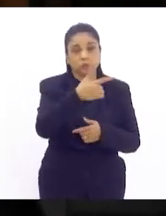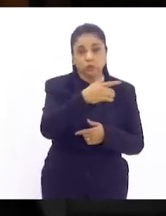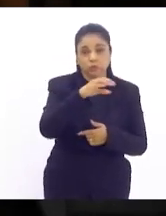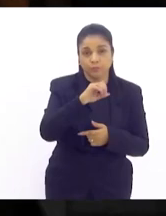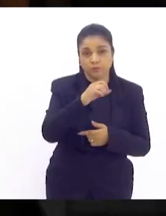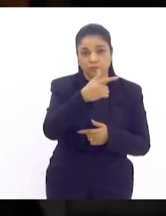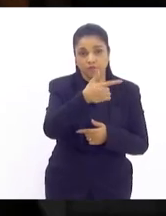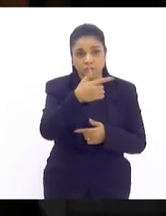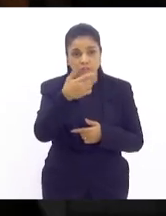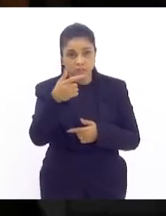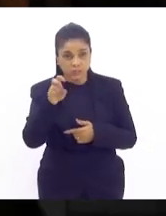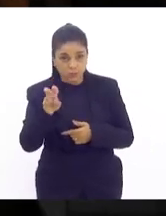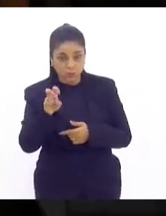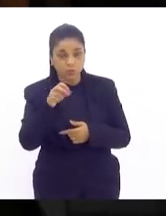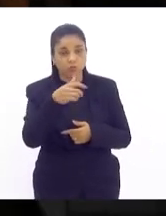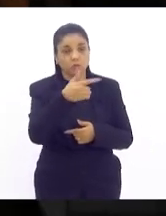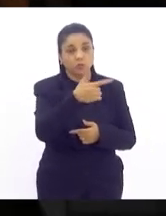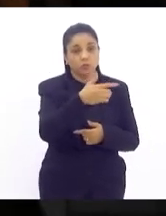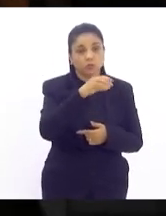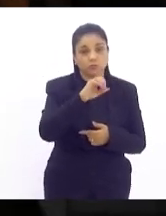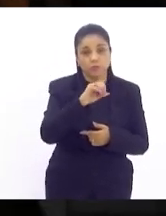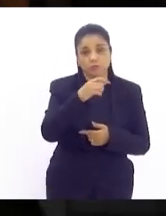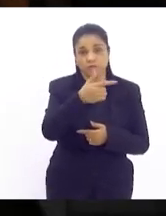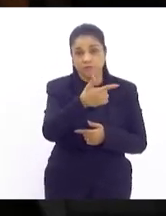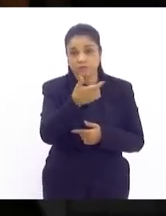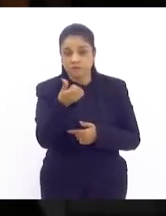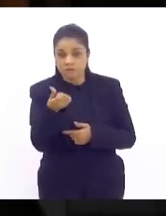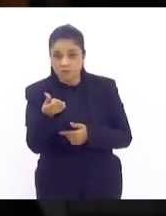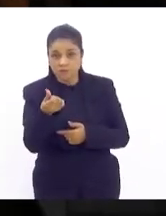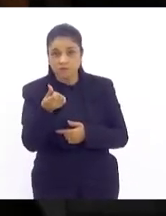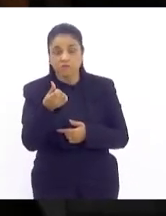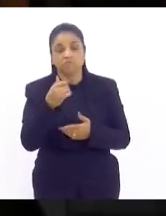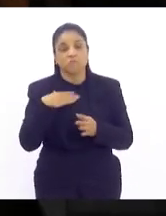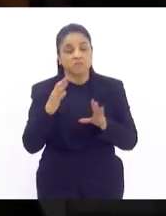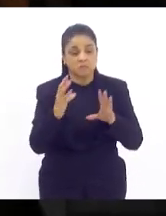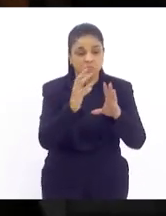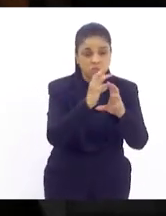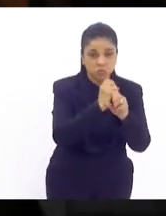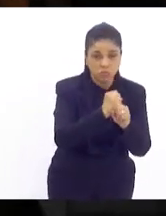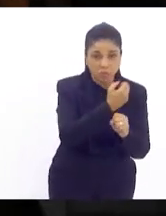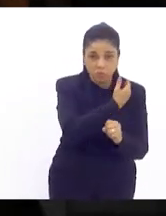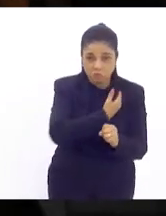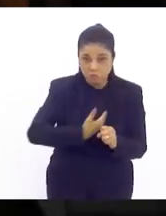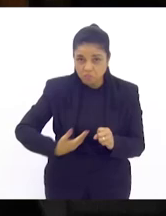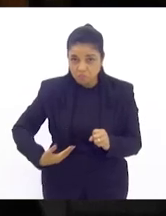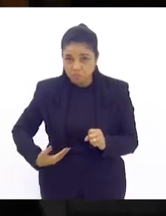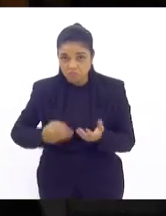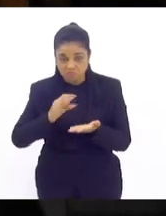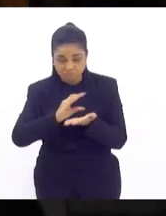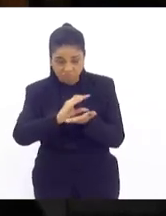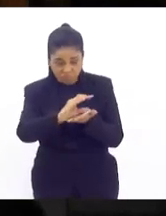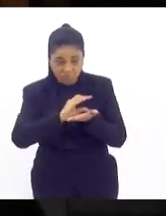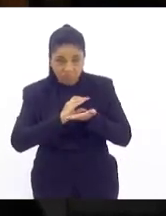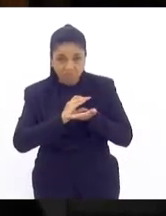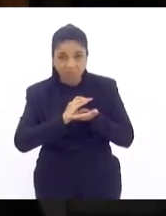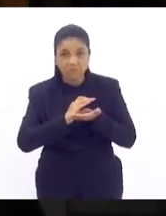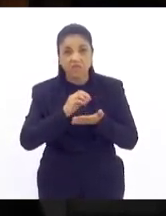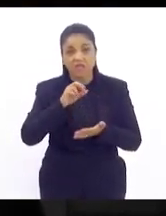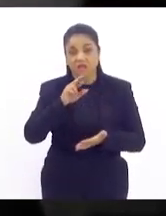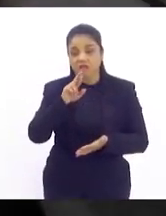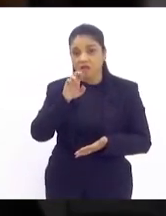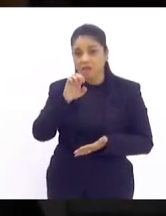2026 que é orçamento público sabe bem vossa excelência as receitas são